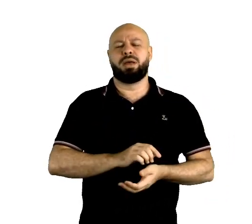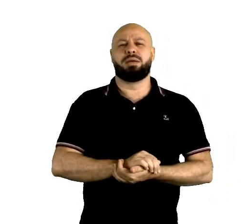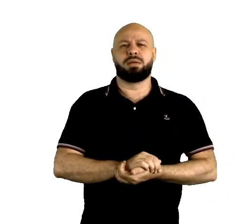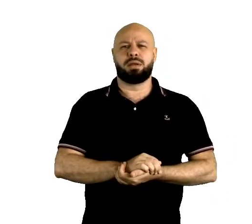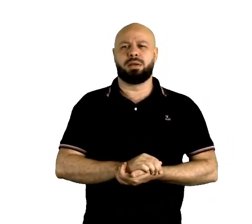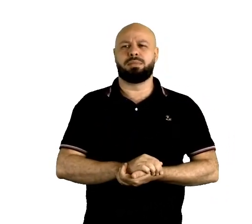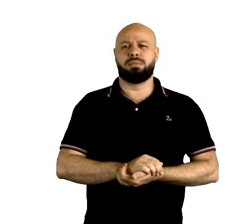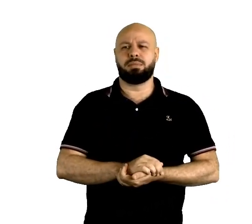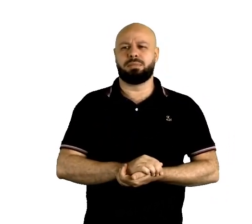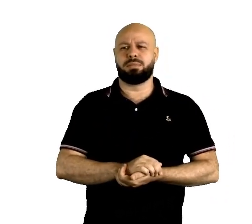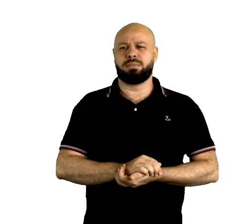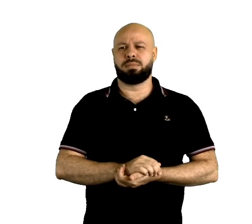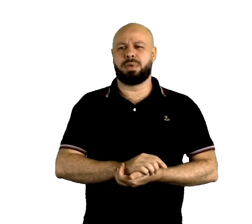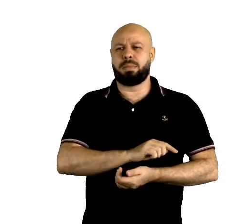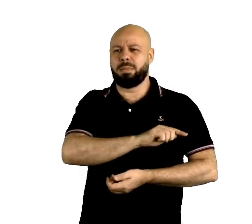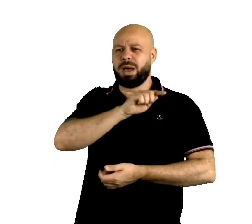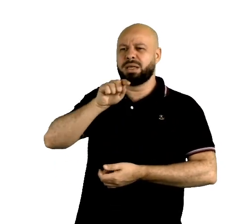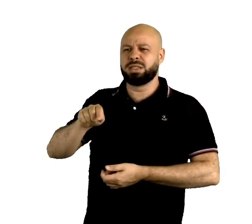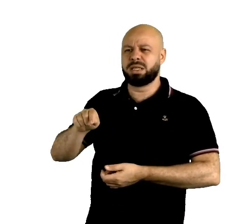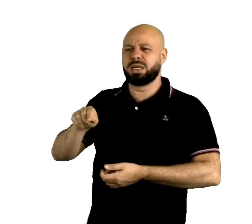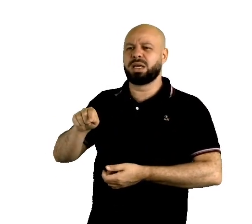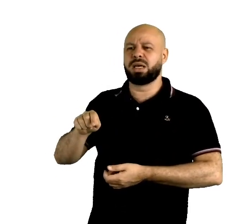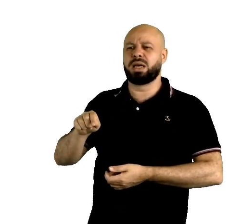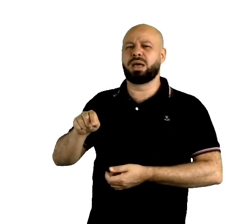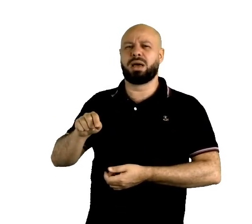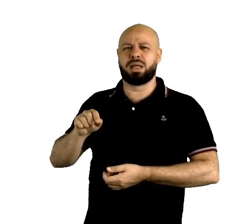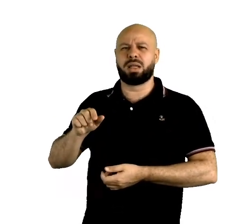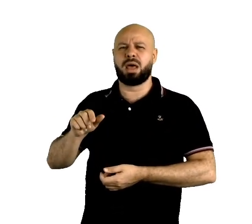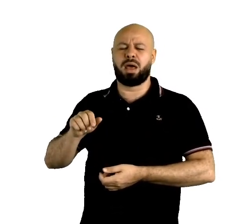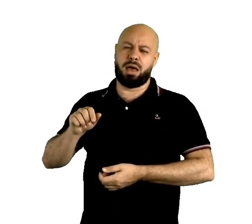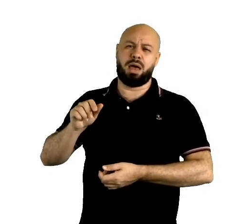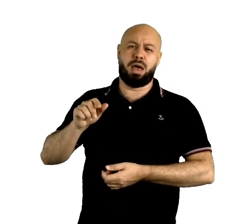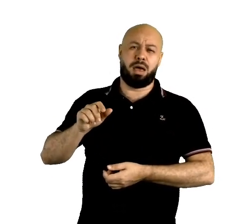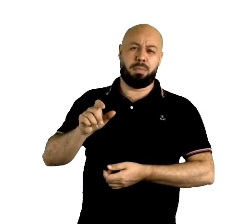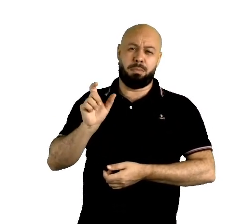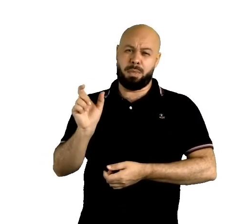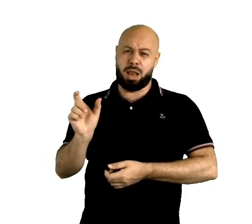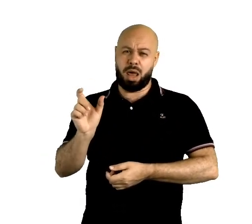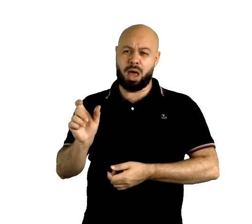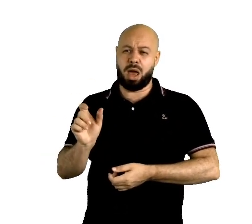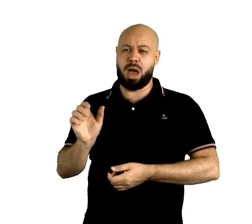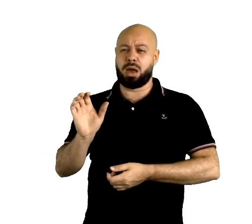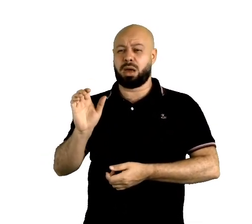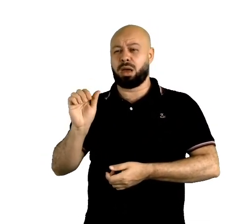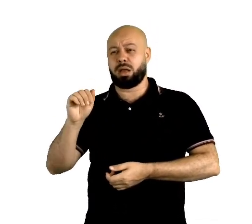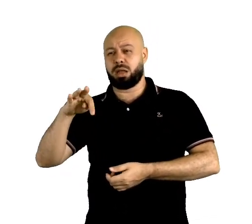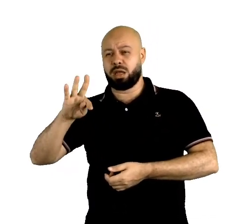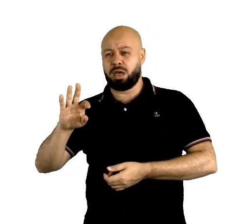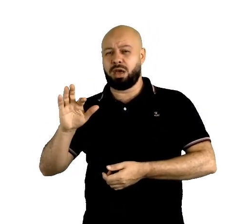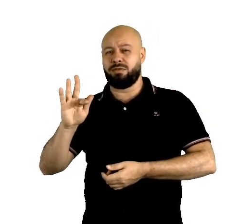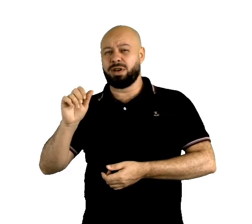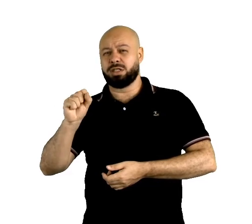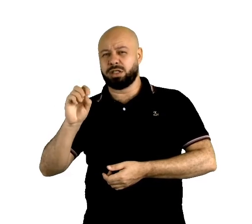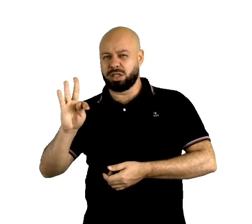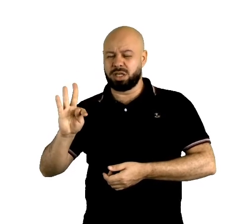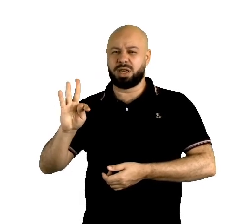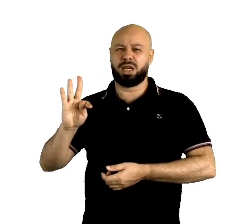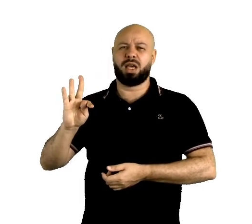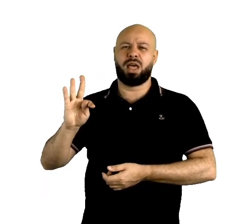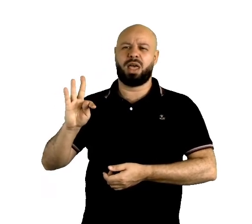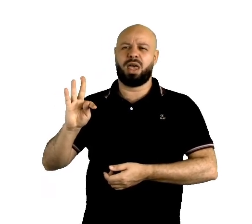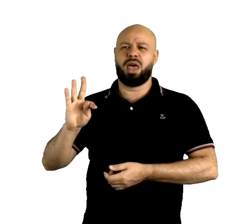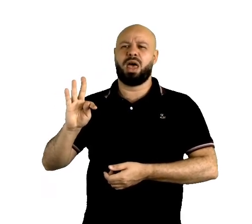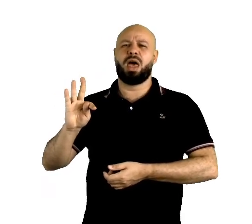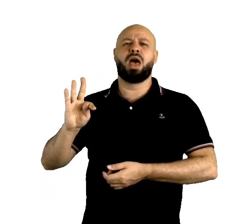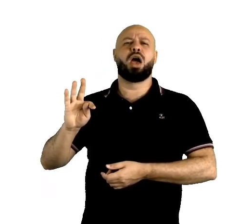Pocket, né? Já no britânico, as palavras can't, class, fast, elas são pronunciadas aqui na parte